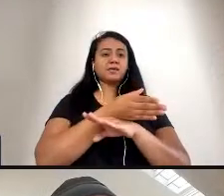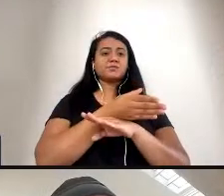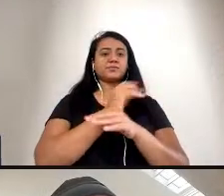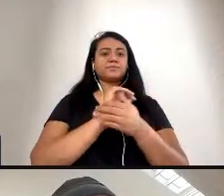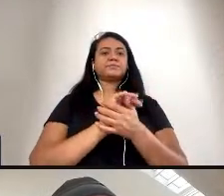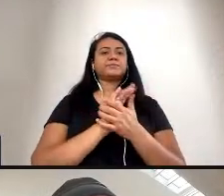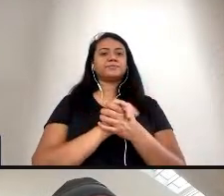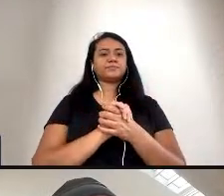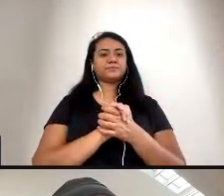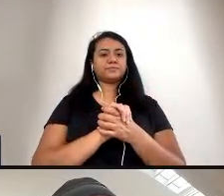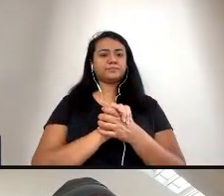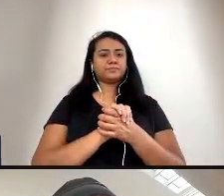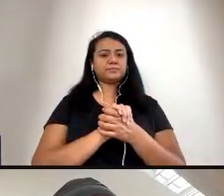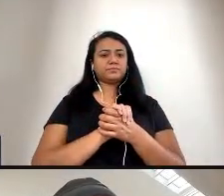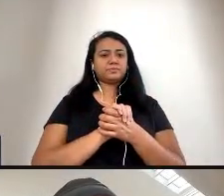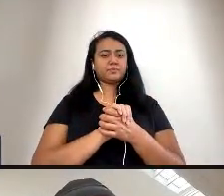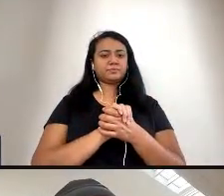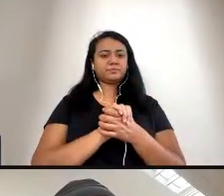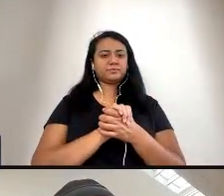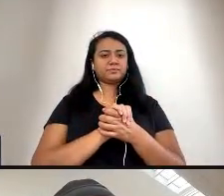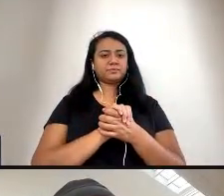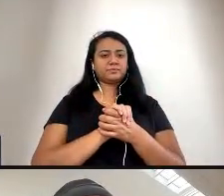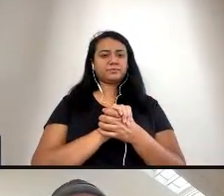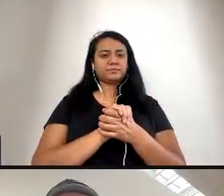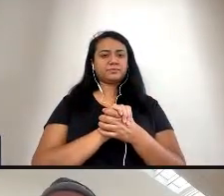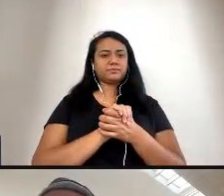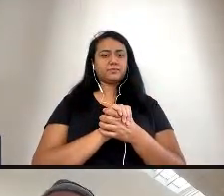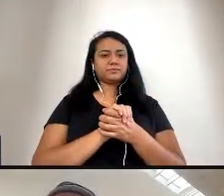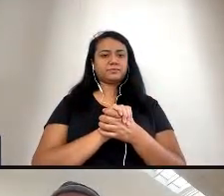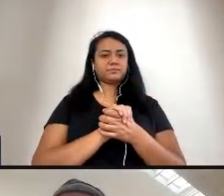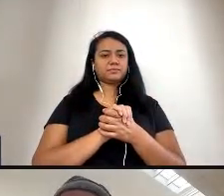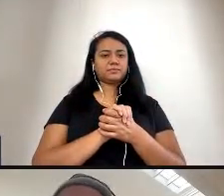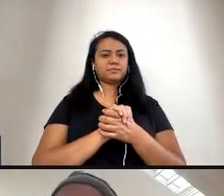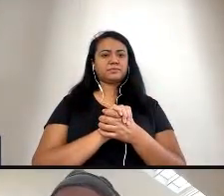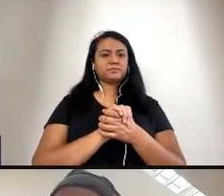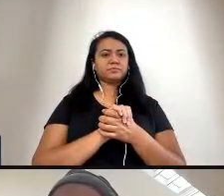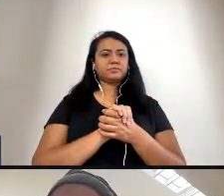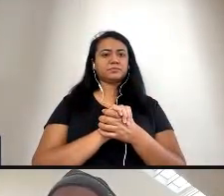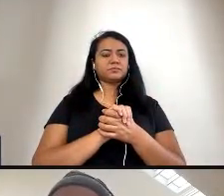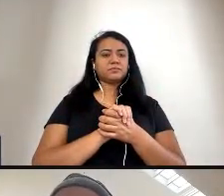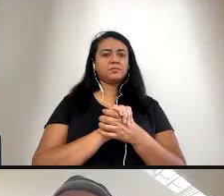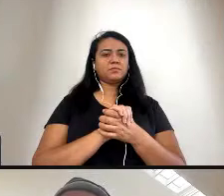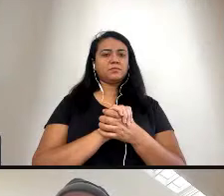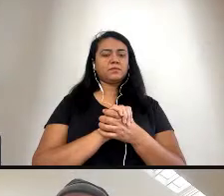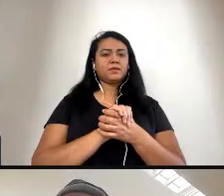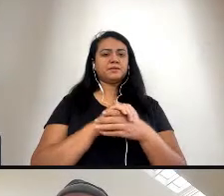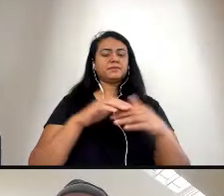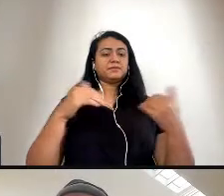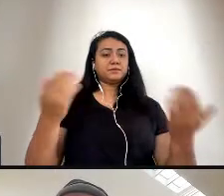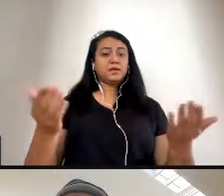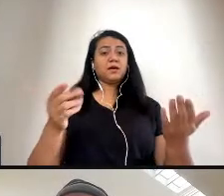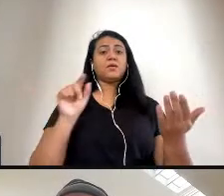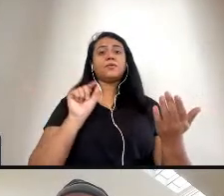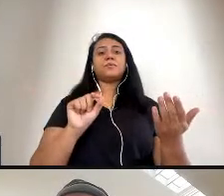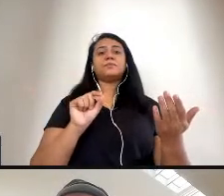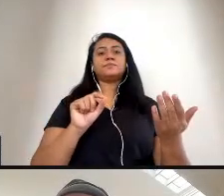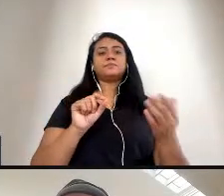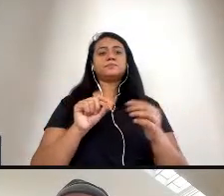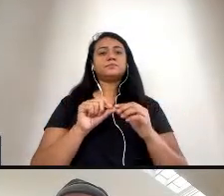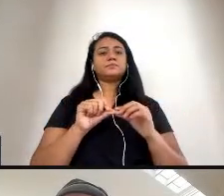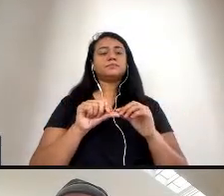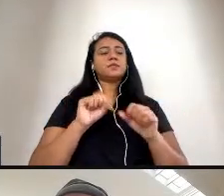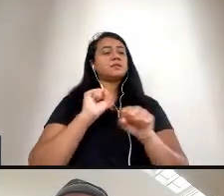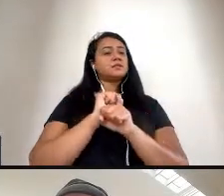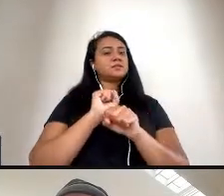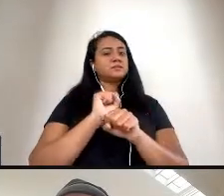denúncia dela é importante então o que eu espero